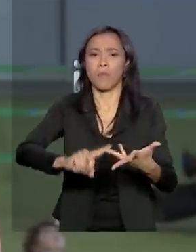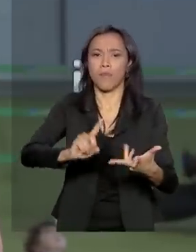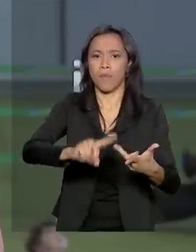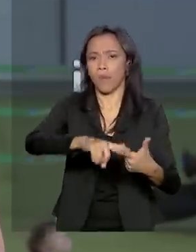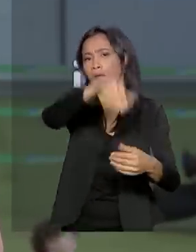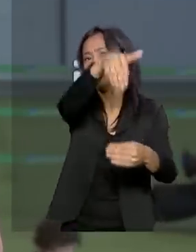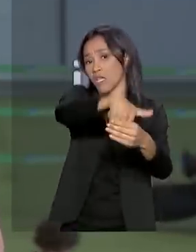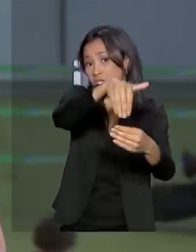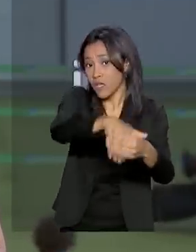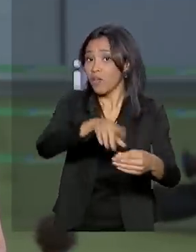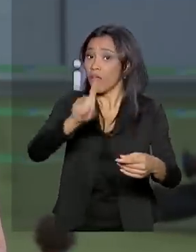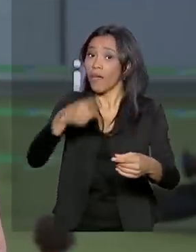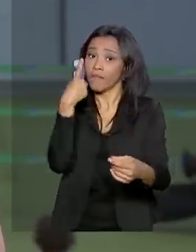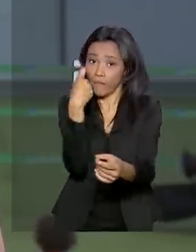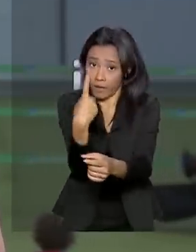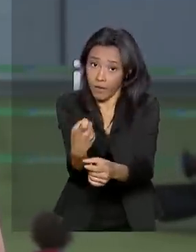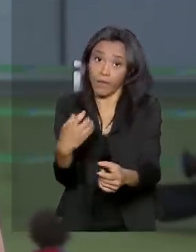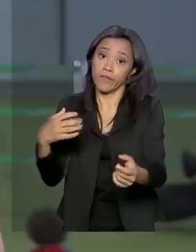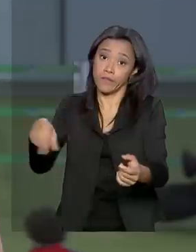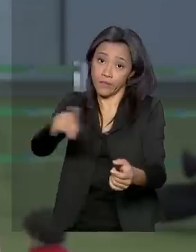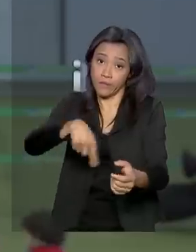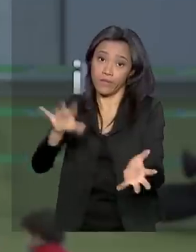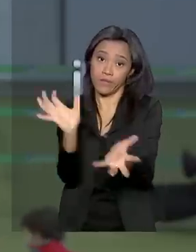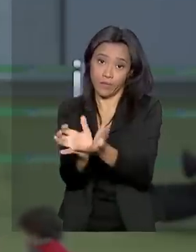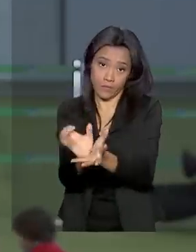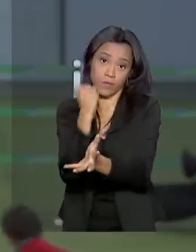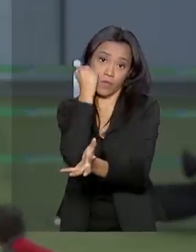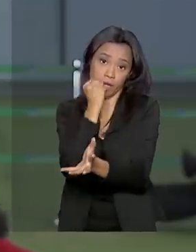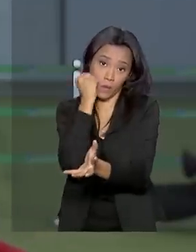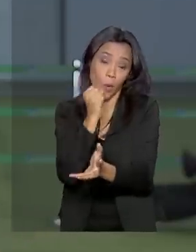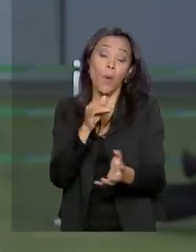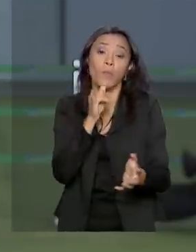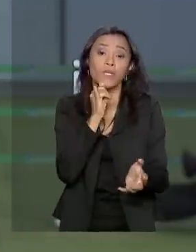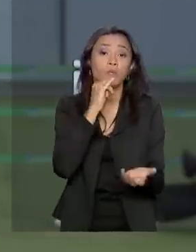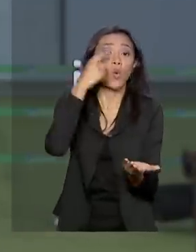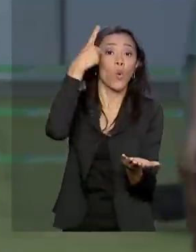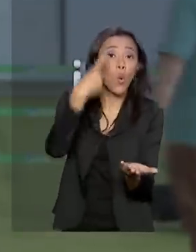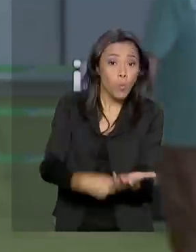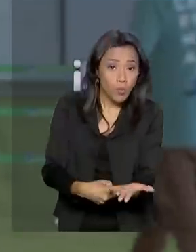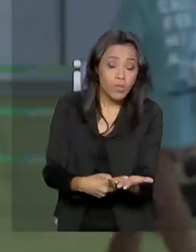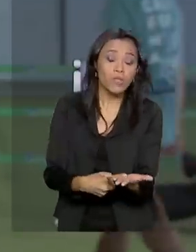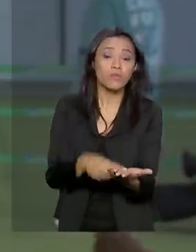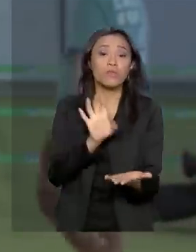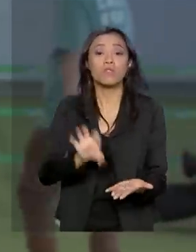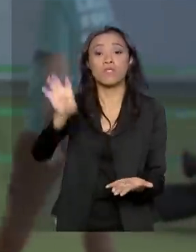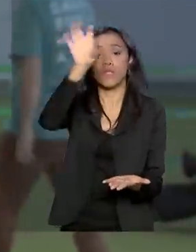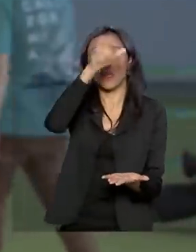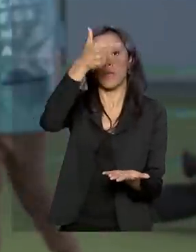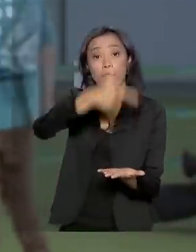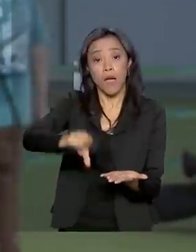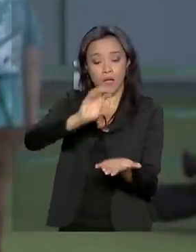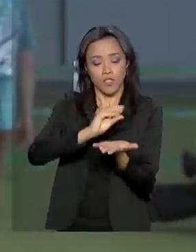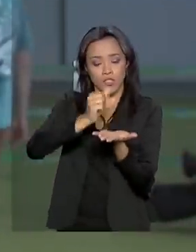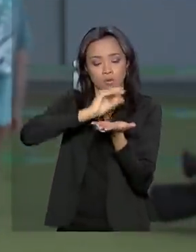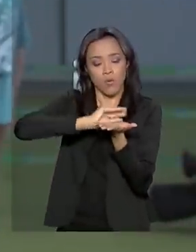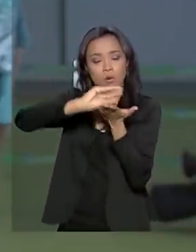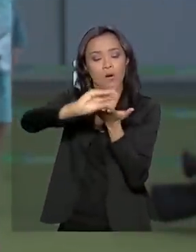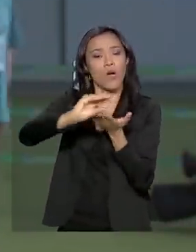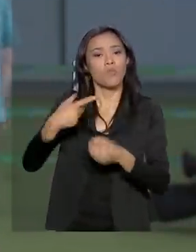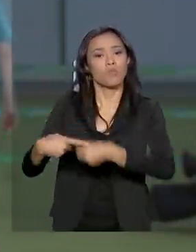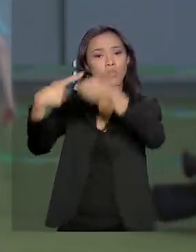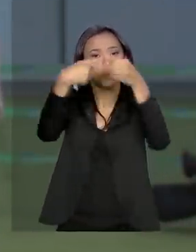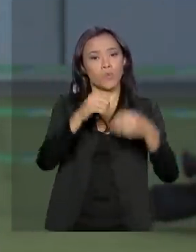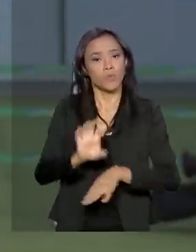dos senadores. Eu cito, por exemplo, a questão do pacto federativo que prevê o repasse de mais recursos para estados e municípios.